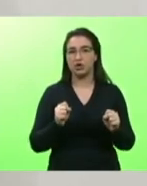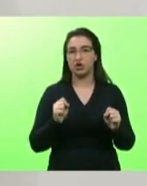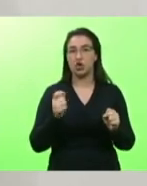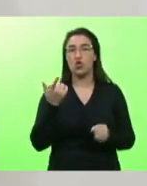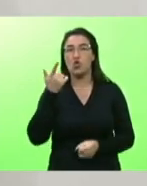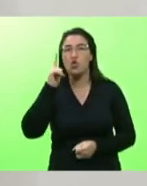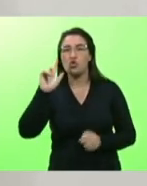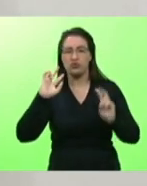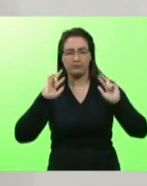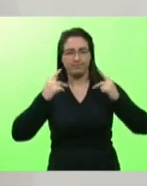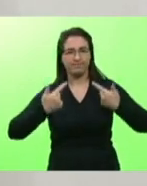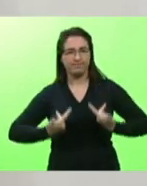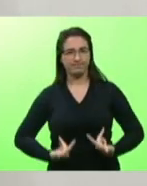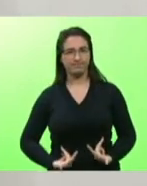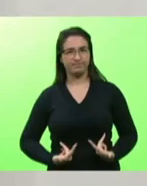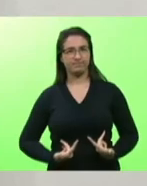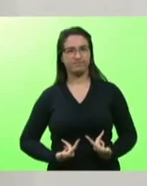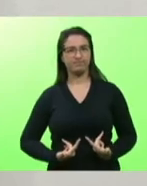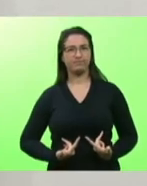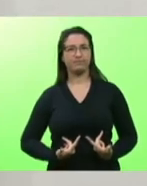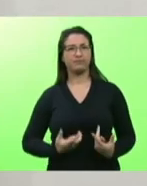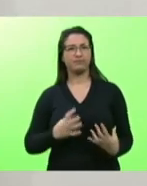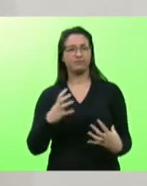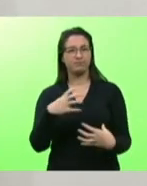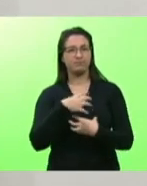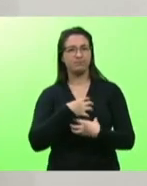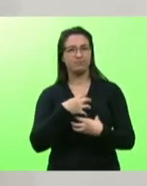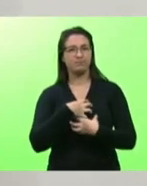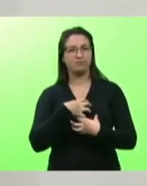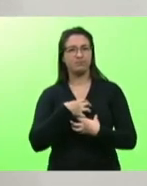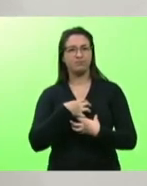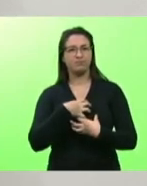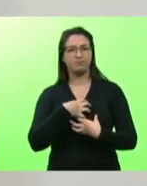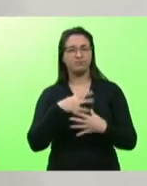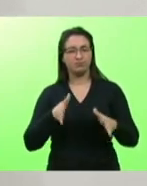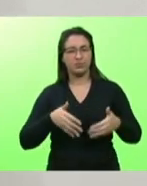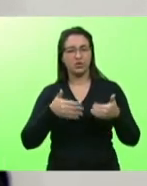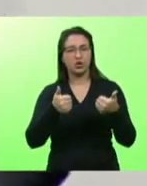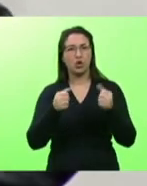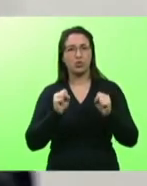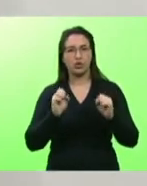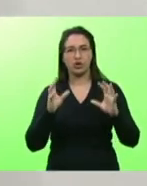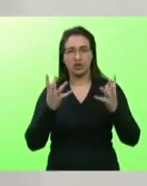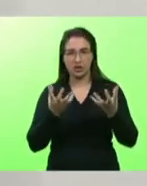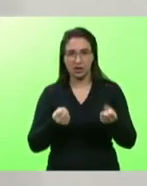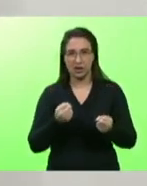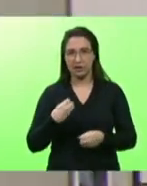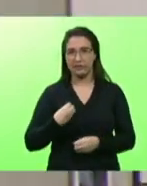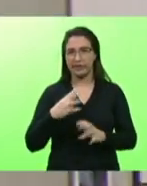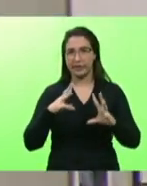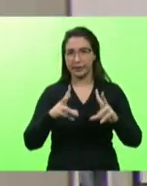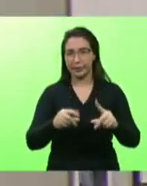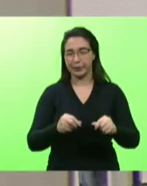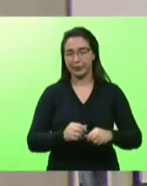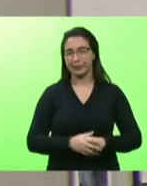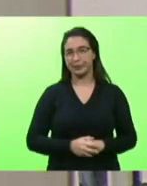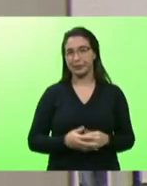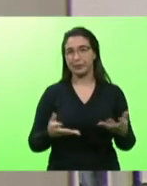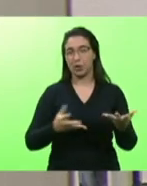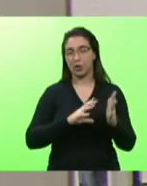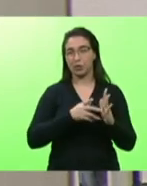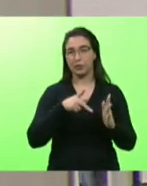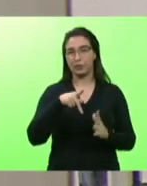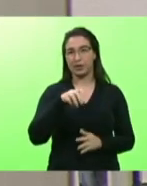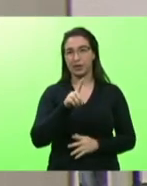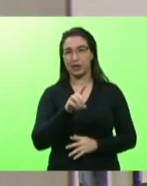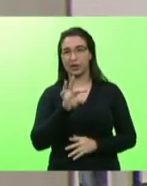sensibilidade para que a possa agregar a vida como um todo muito obrigado presidente próximo horário pertence ao bloco PDT PSDB